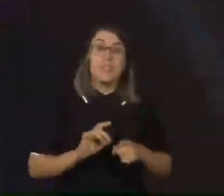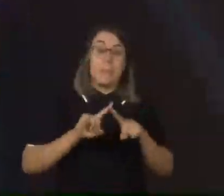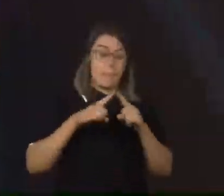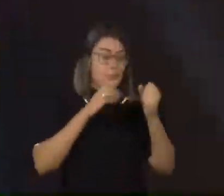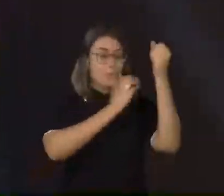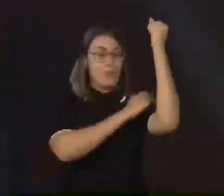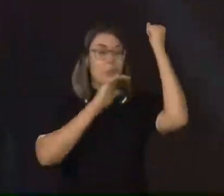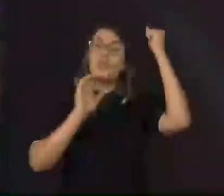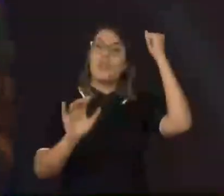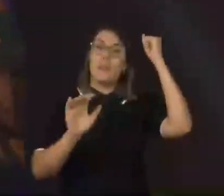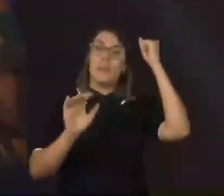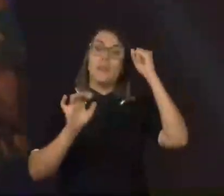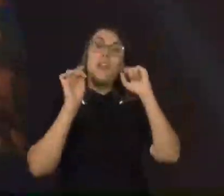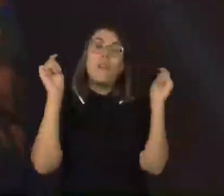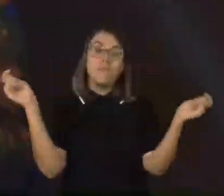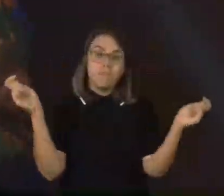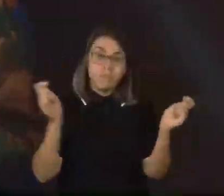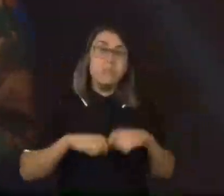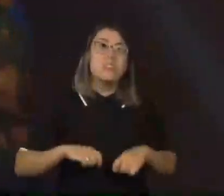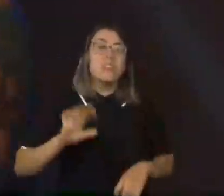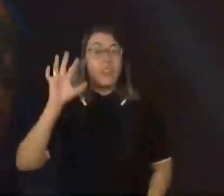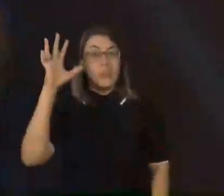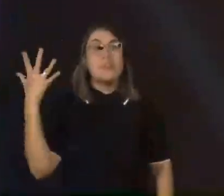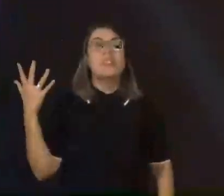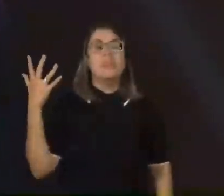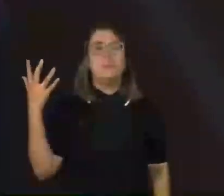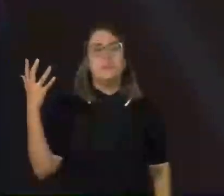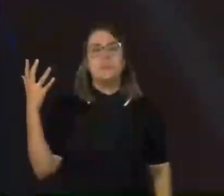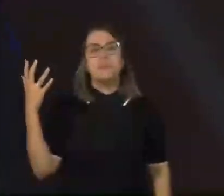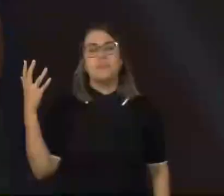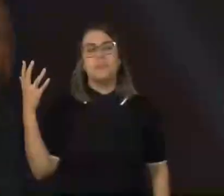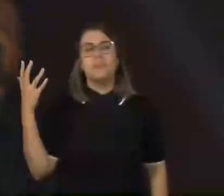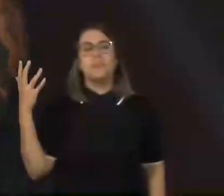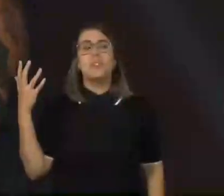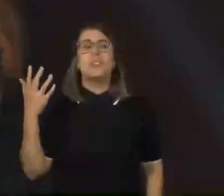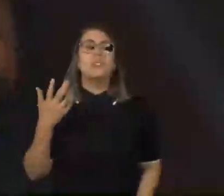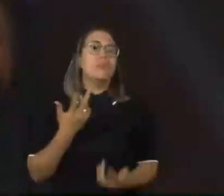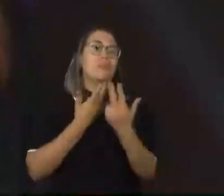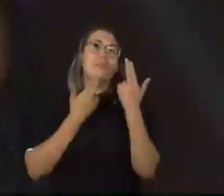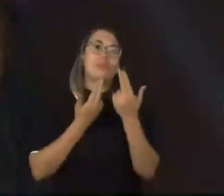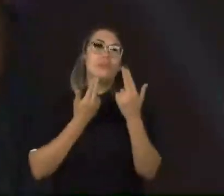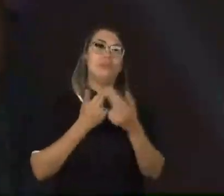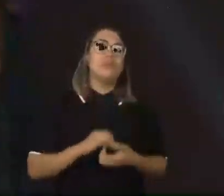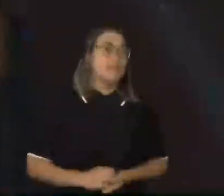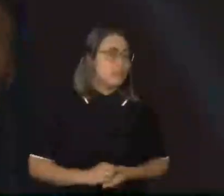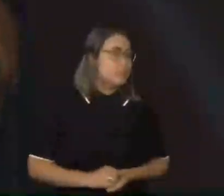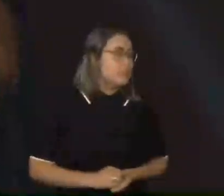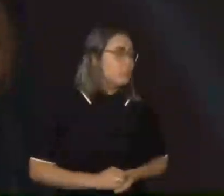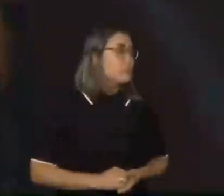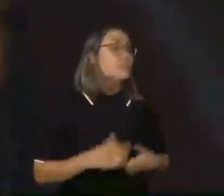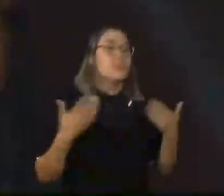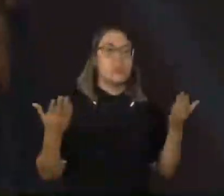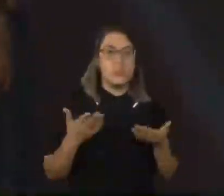empoderamento é possível, ele acontece, e o processo é extremamente semelhante. Só